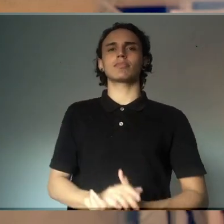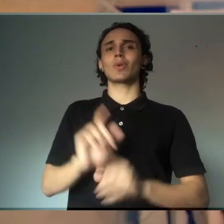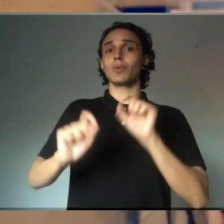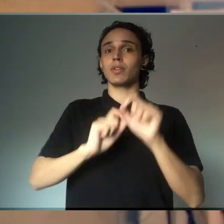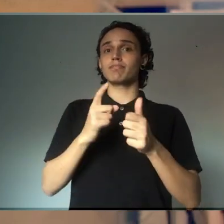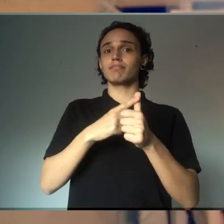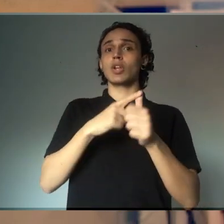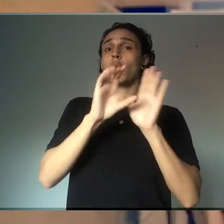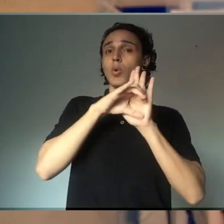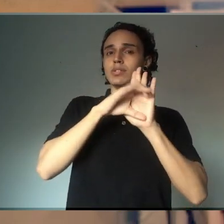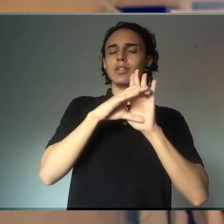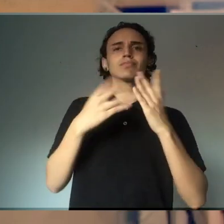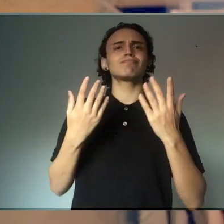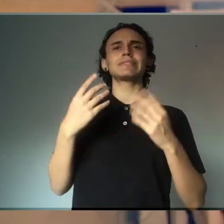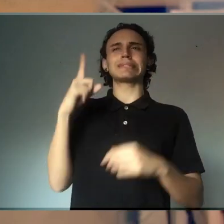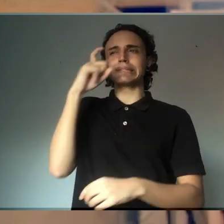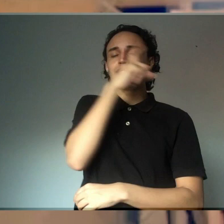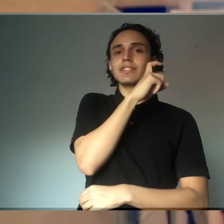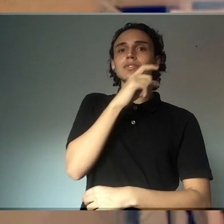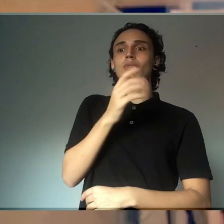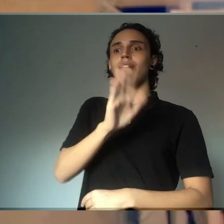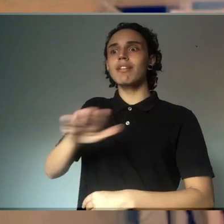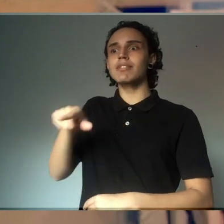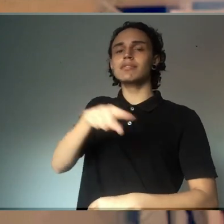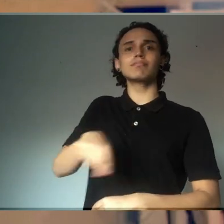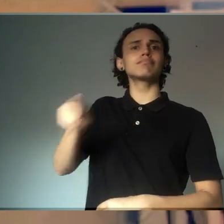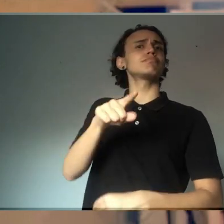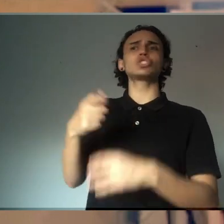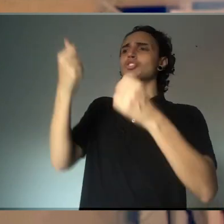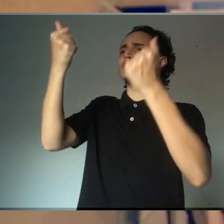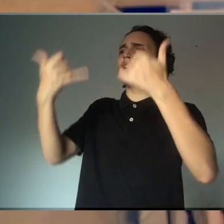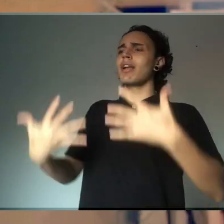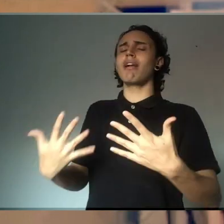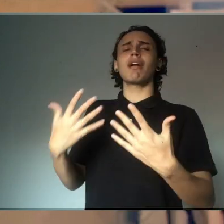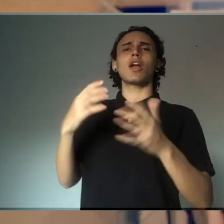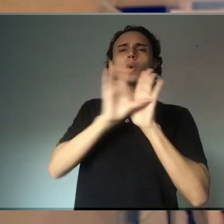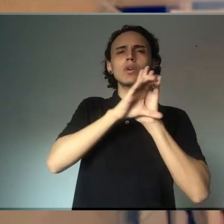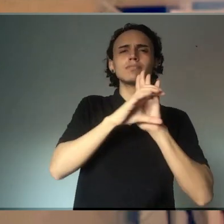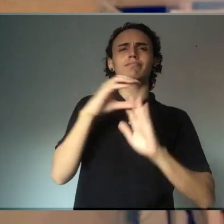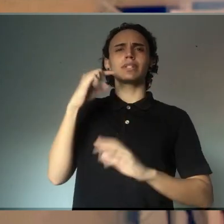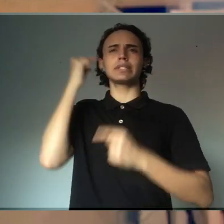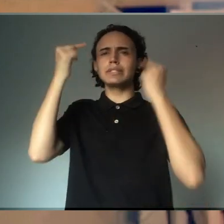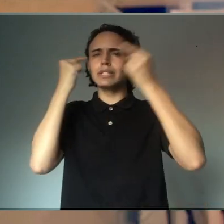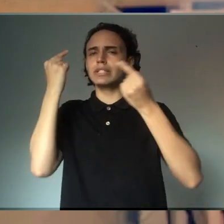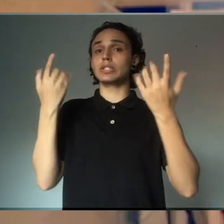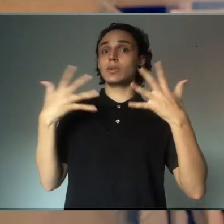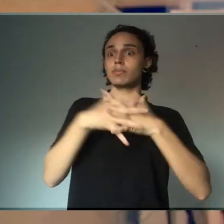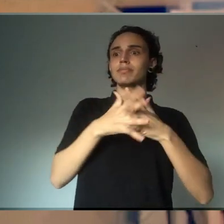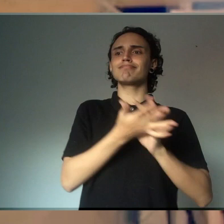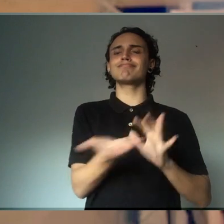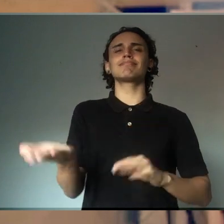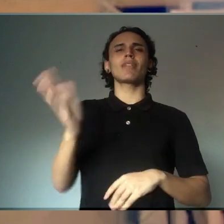conceitual, o quanto era difícil explicar conceitos, ideias complexas para uma criança